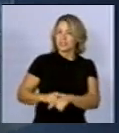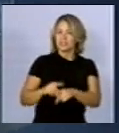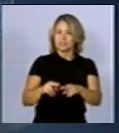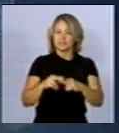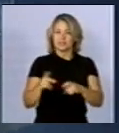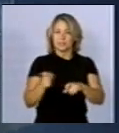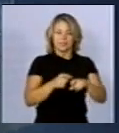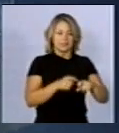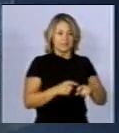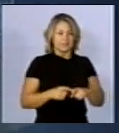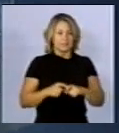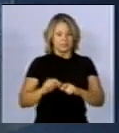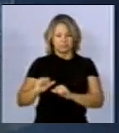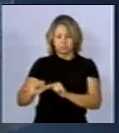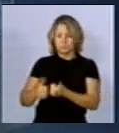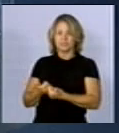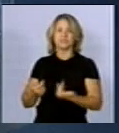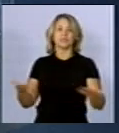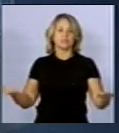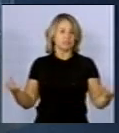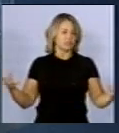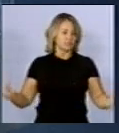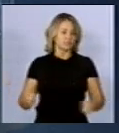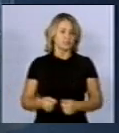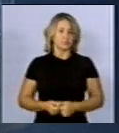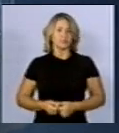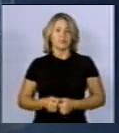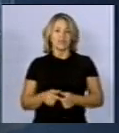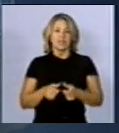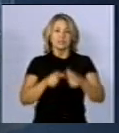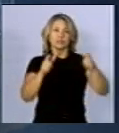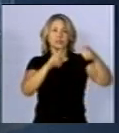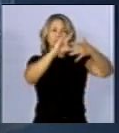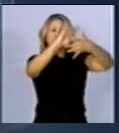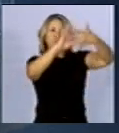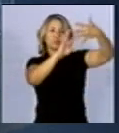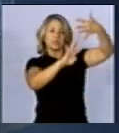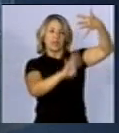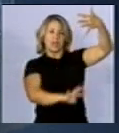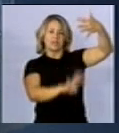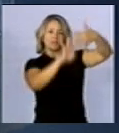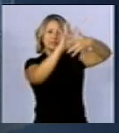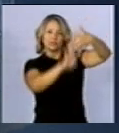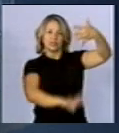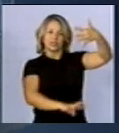medicina produz danos irreversíveis. Todo esse miolo do gráfico, essa parte intermediária,